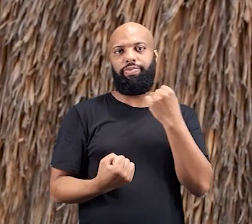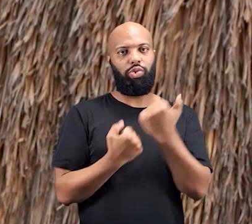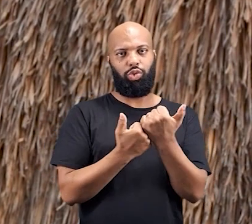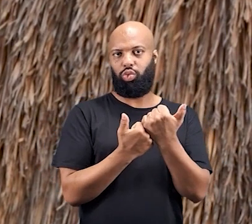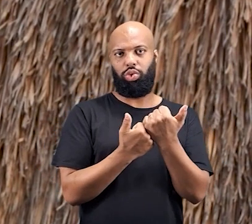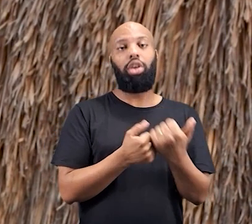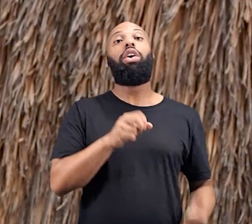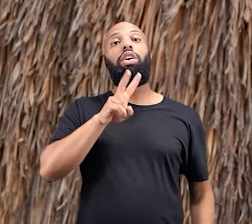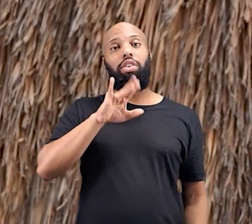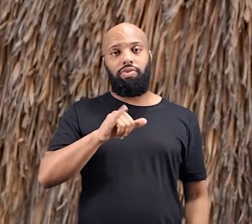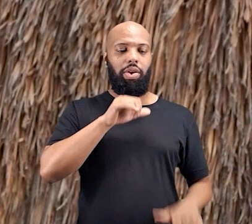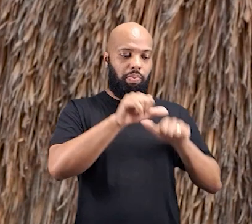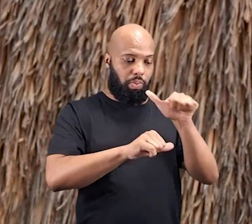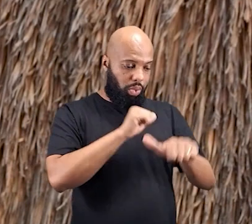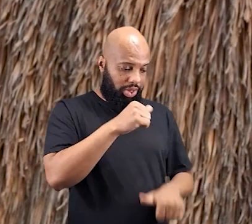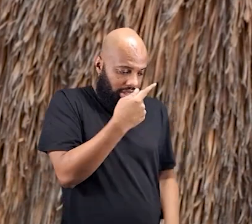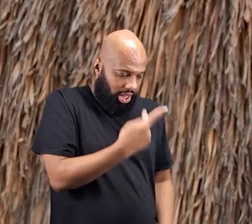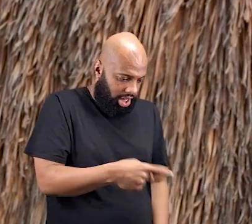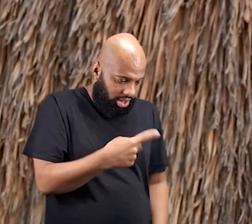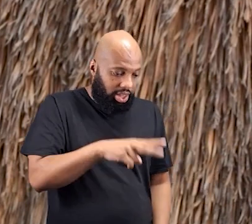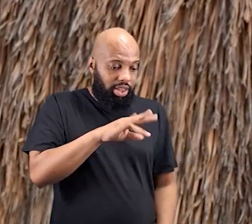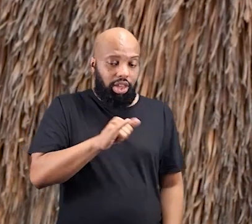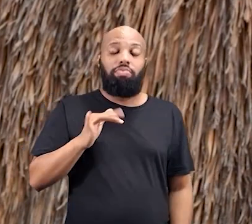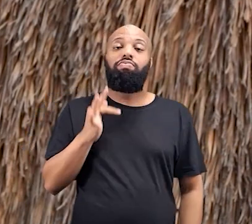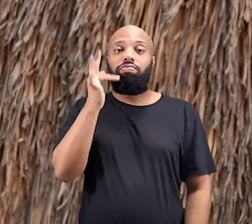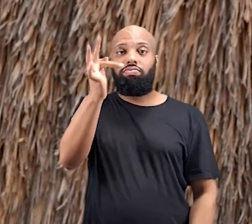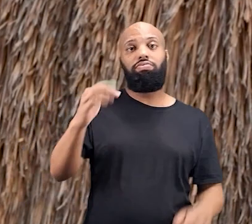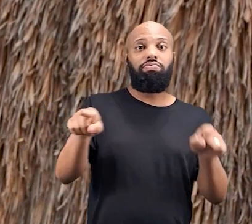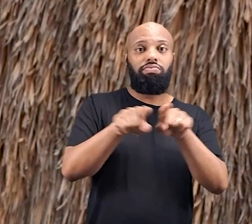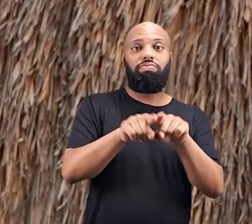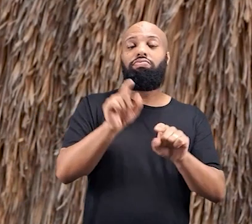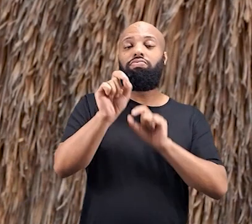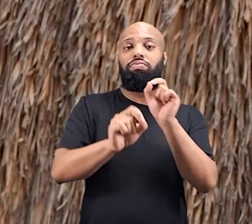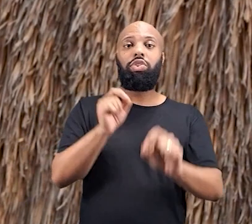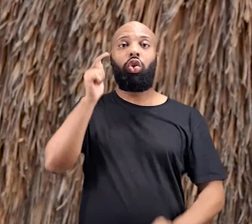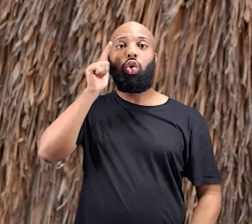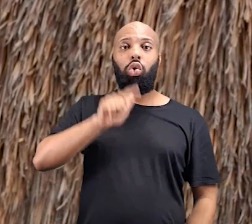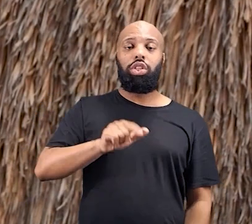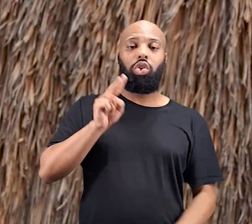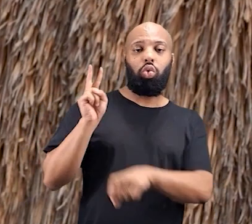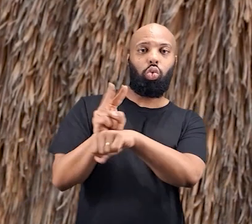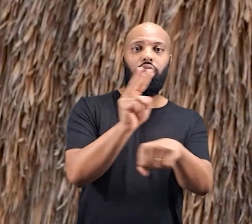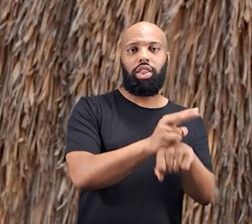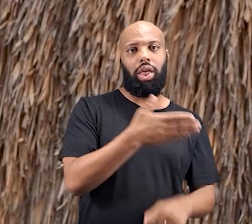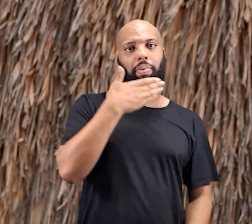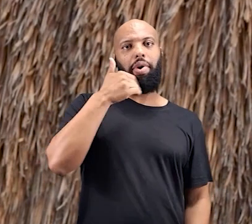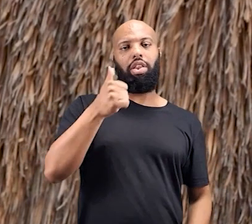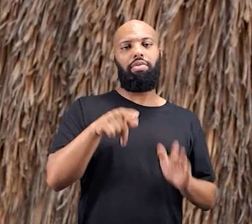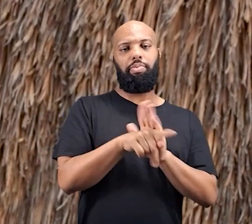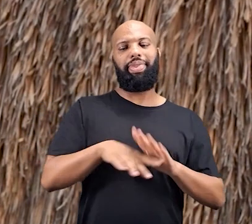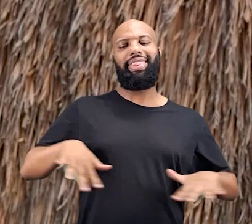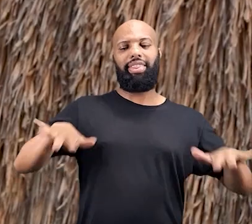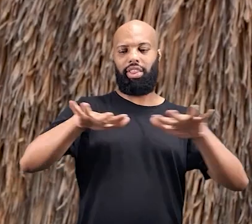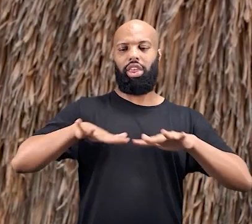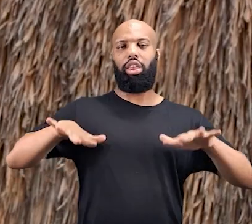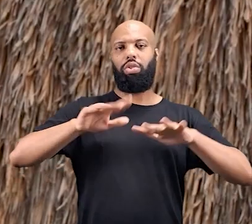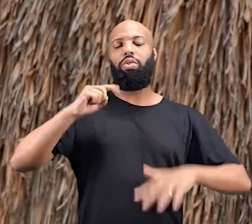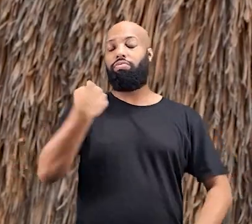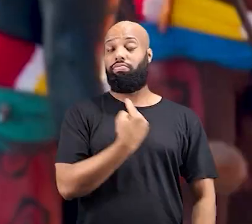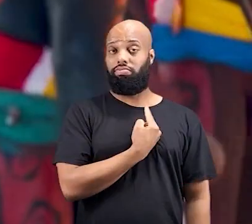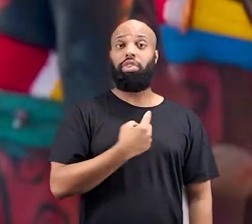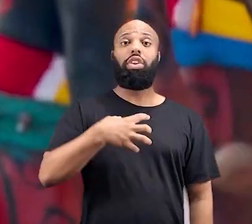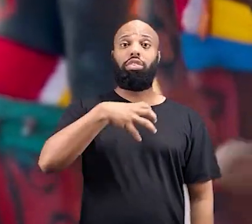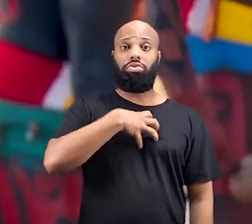do nosso território, para que a gente não contribua mais com o desmatamento,